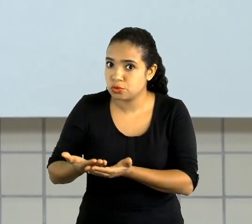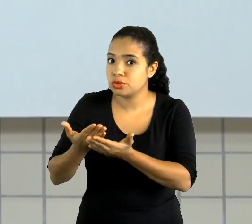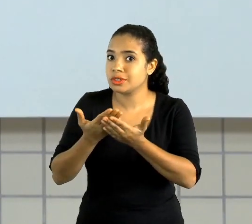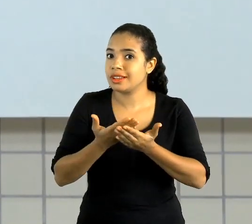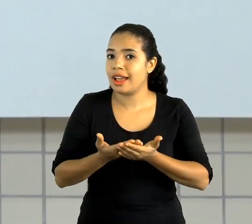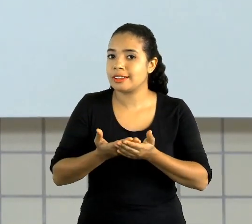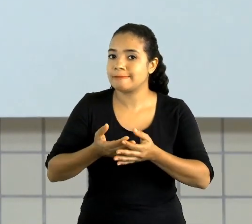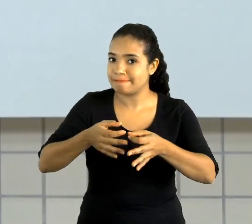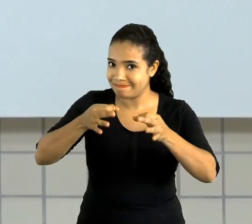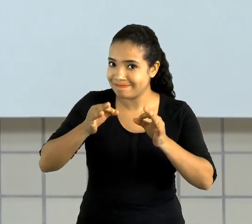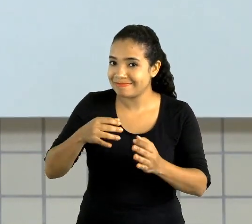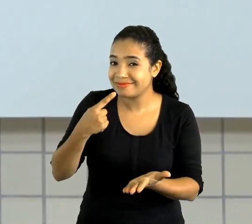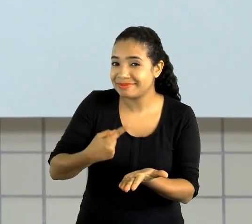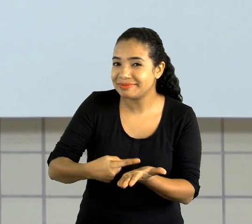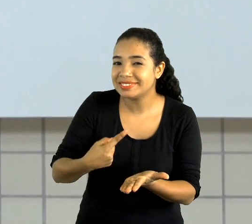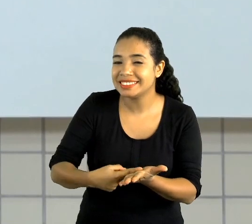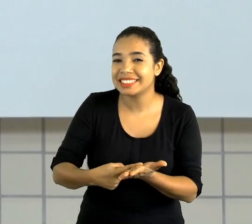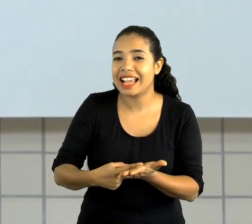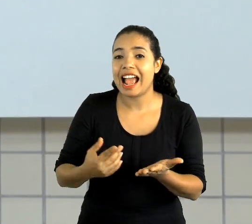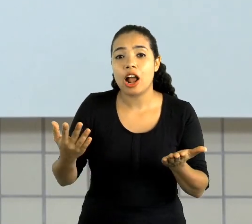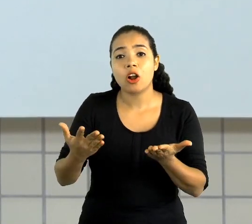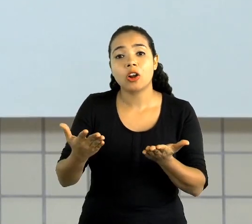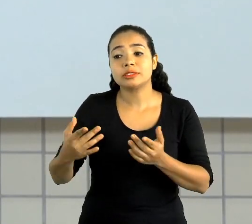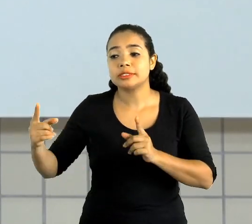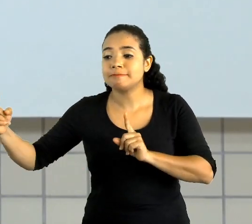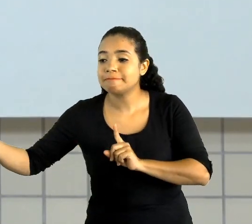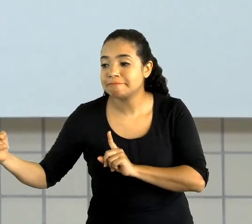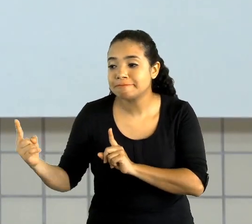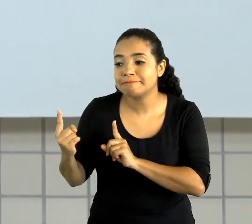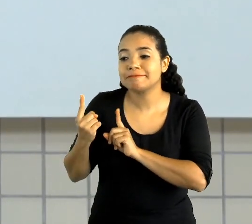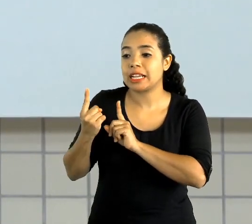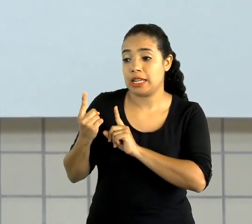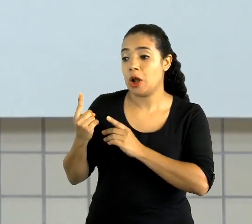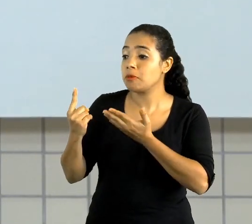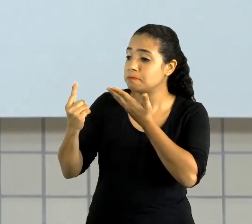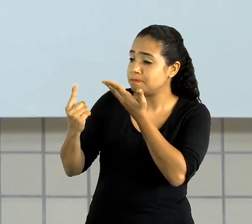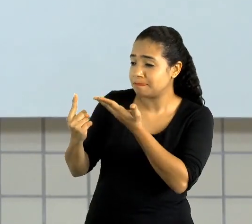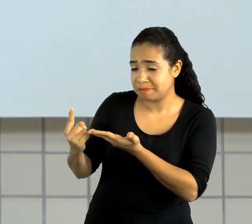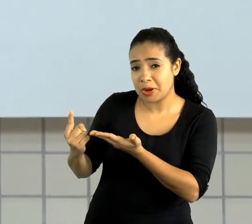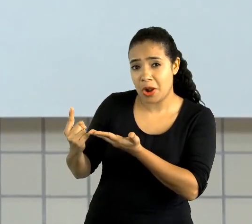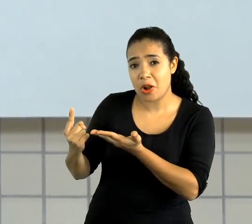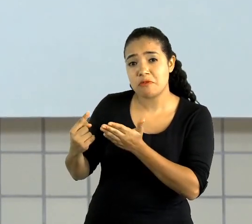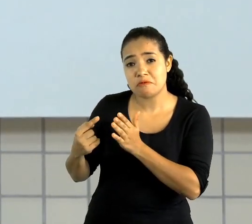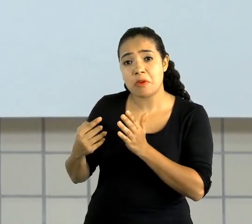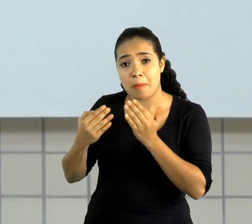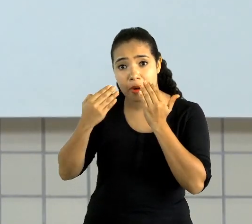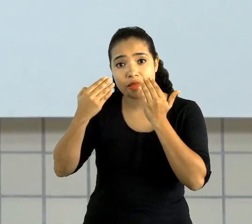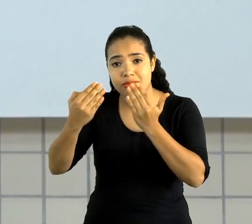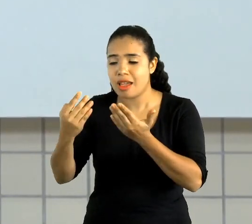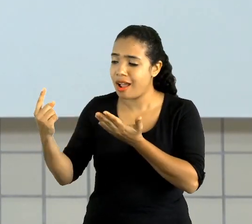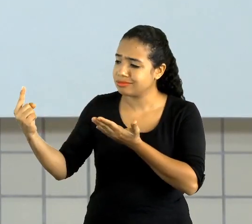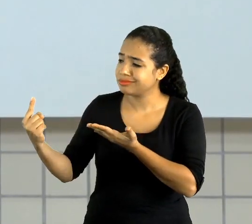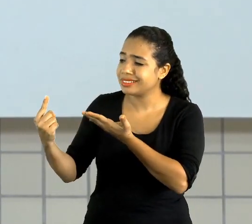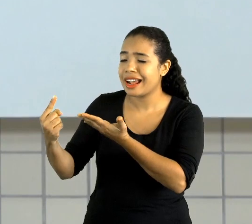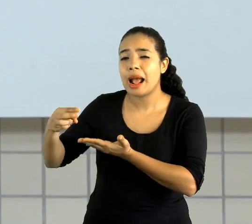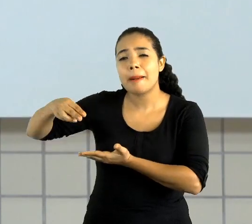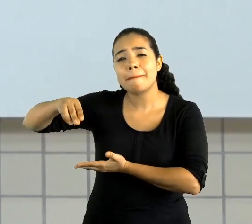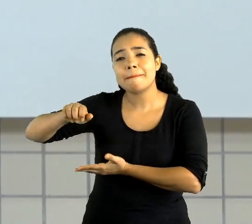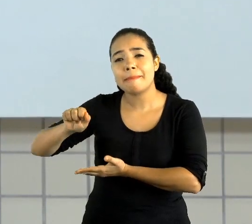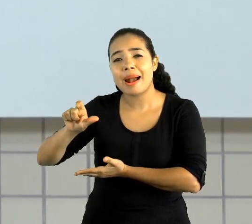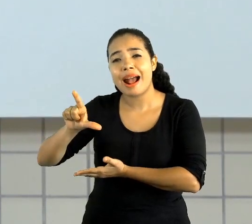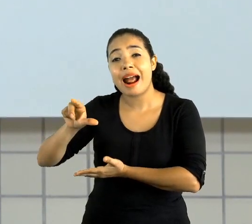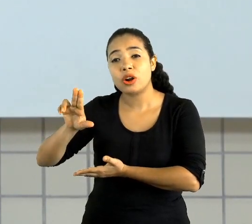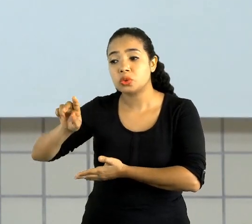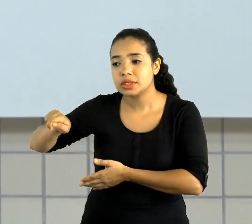combinado? Nós temos companhia, vou apresentar para vocês a coleguinha Malu. Ela é uma aluna